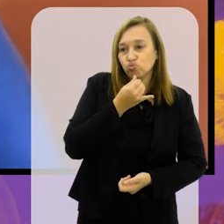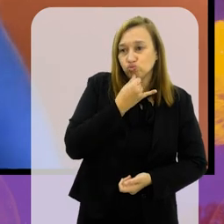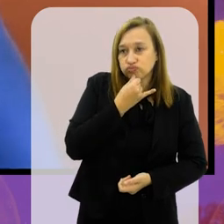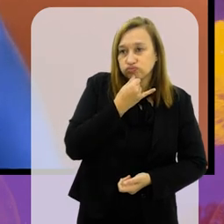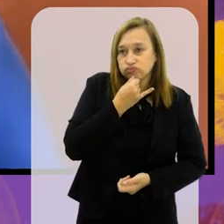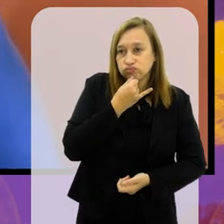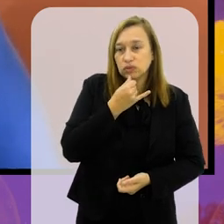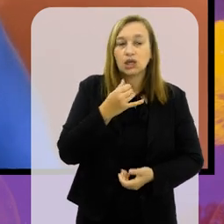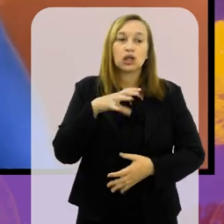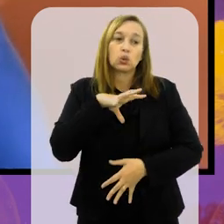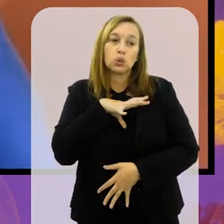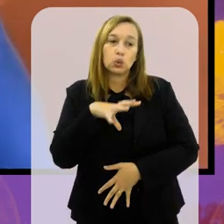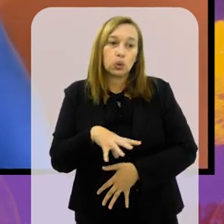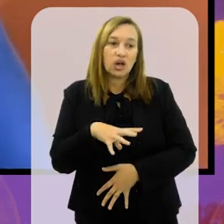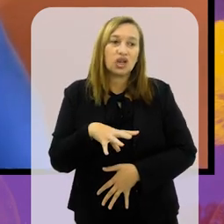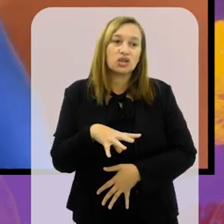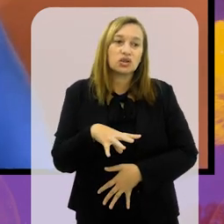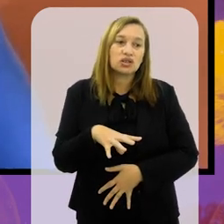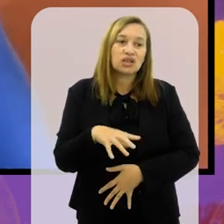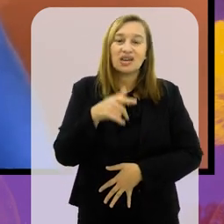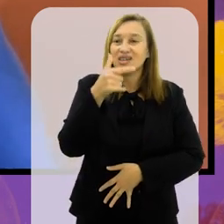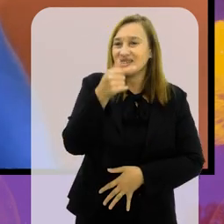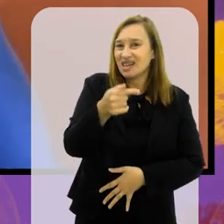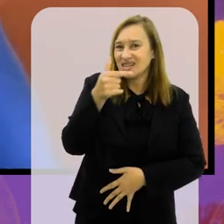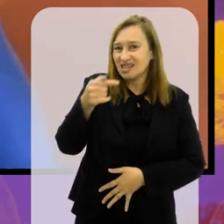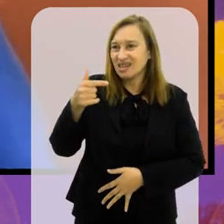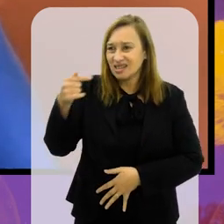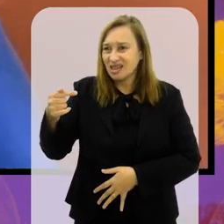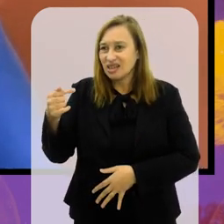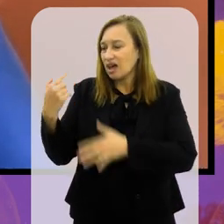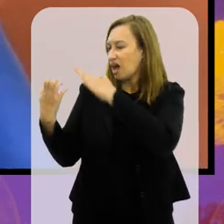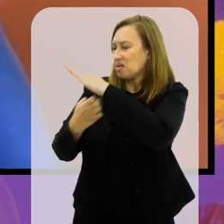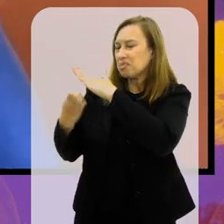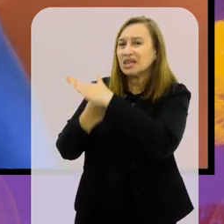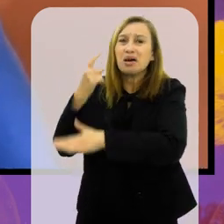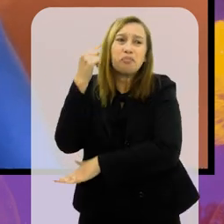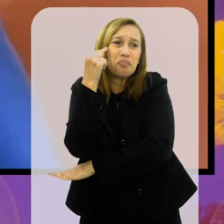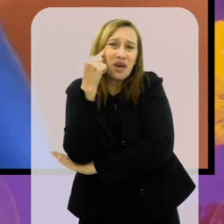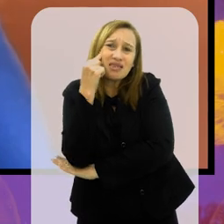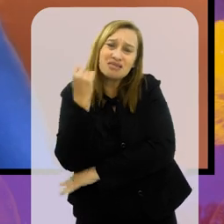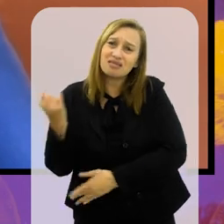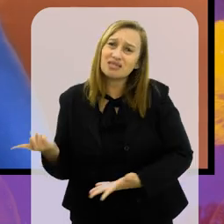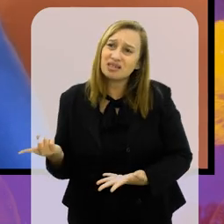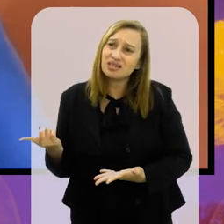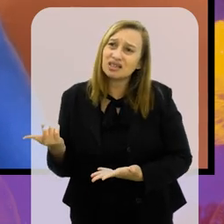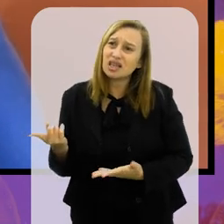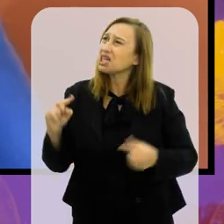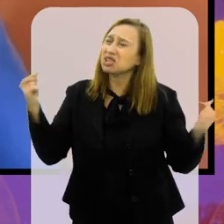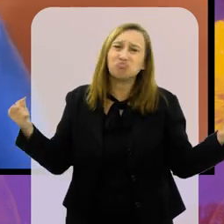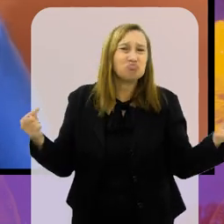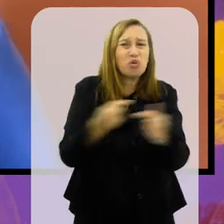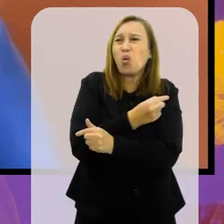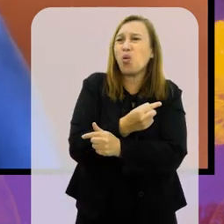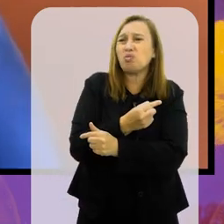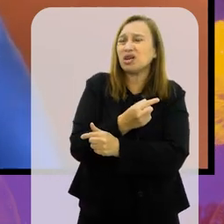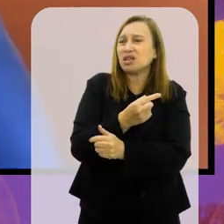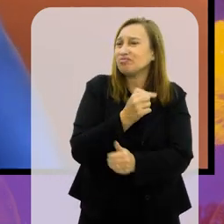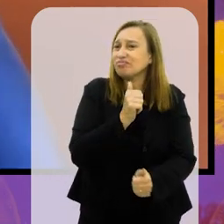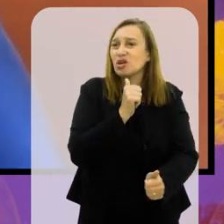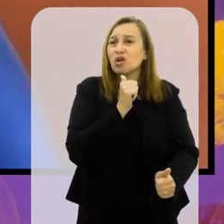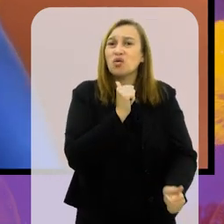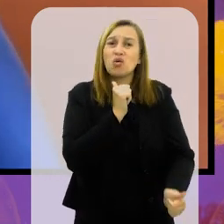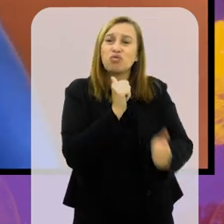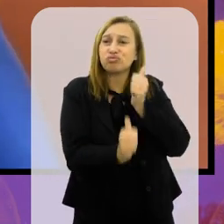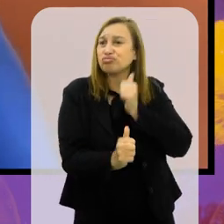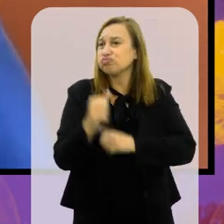fica chateado na questão do Vasco é que a 777 pensa de uma maneira que